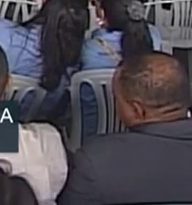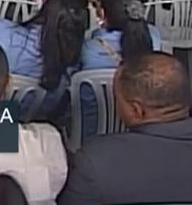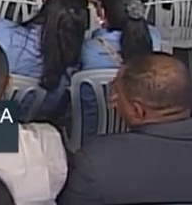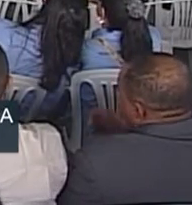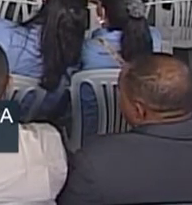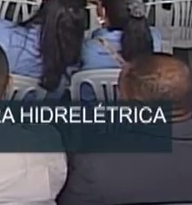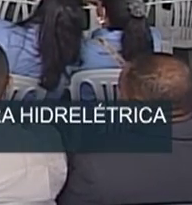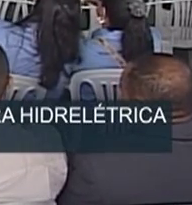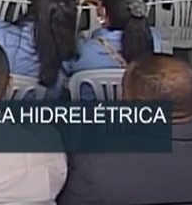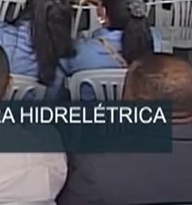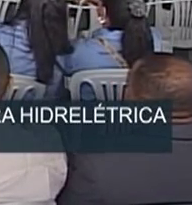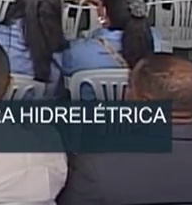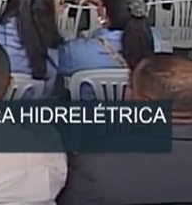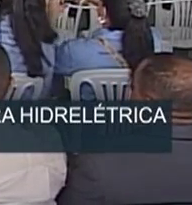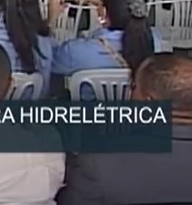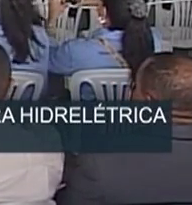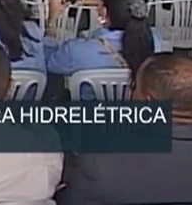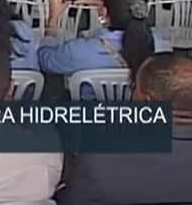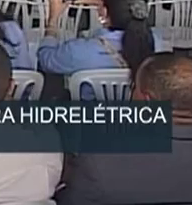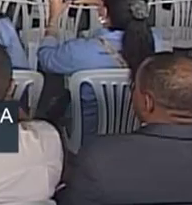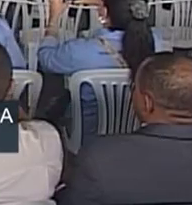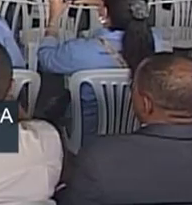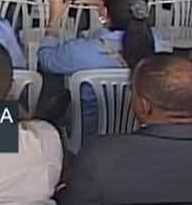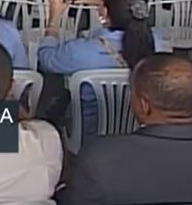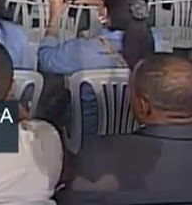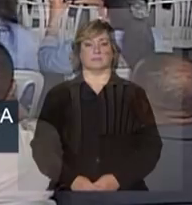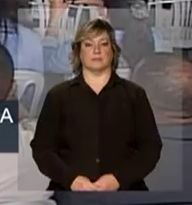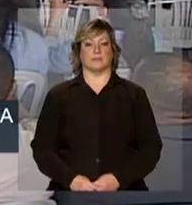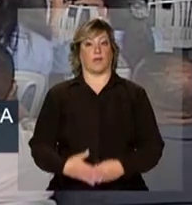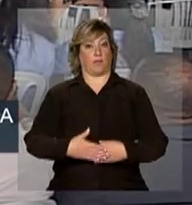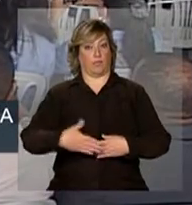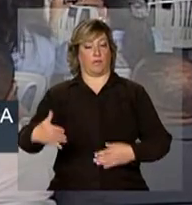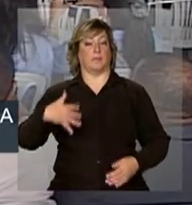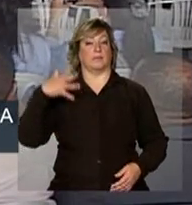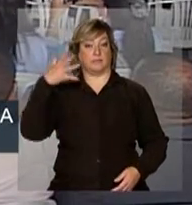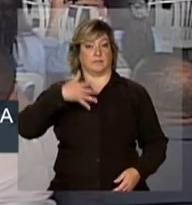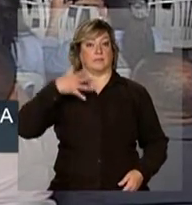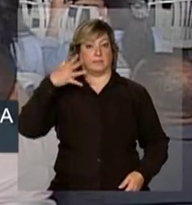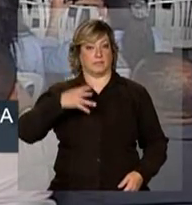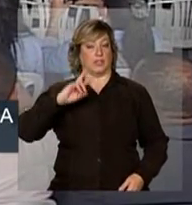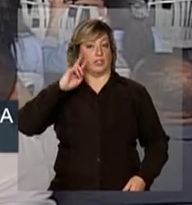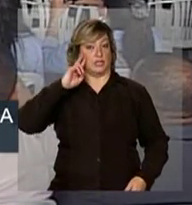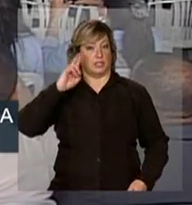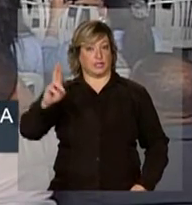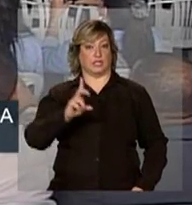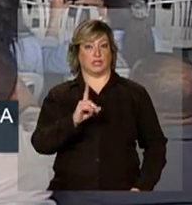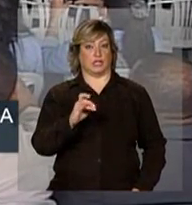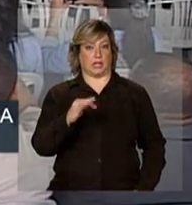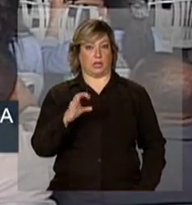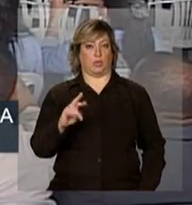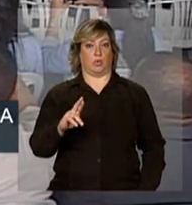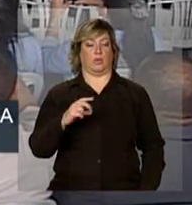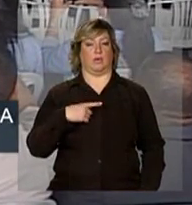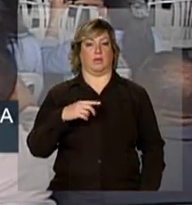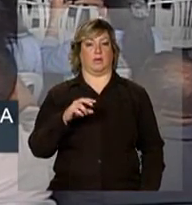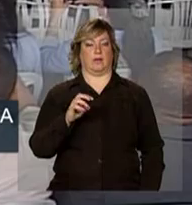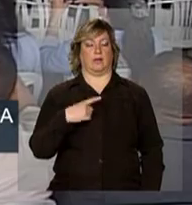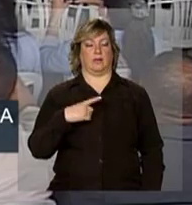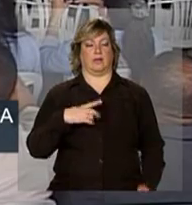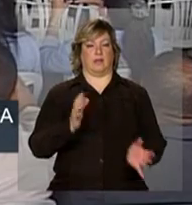Em seguida, a saudação do diretor-geral da GDF SUEZ, Sr. Gerard Bestraer.